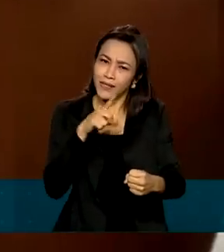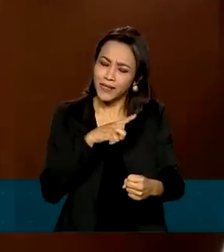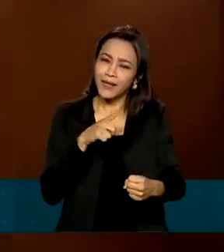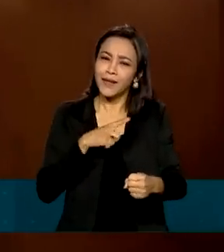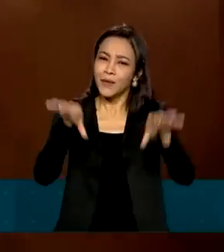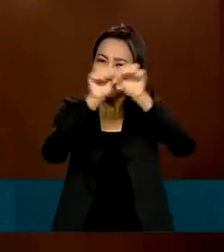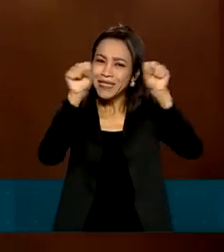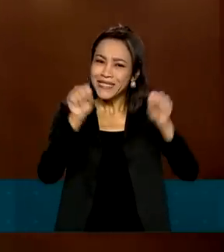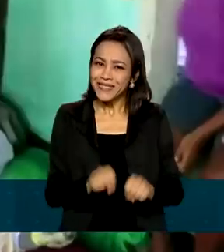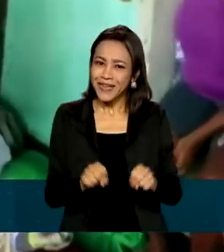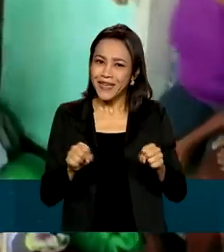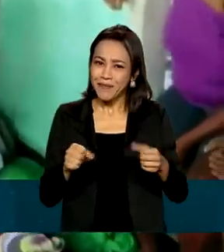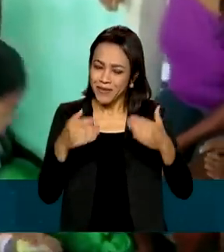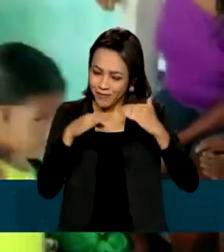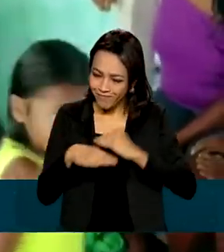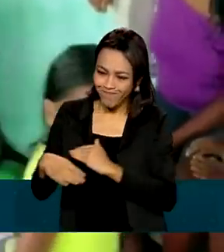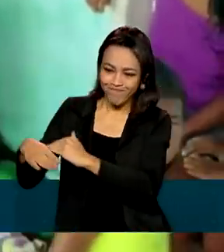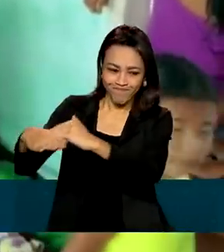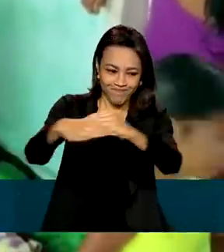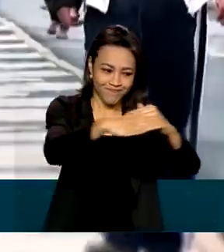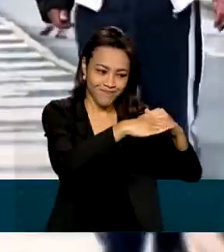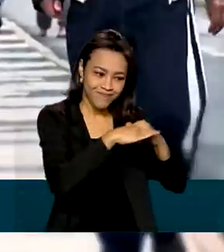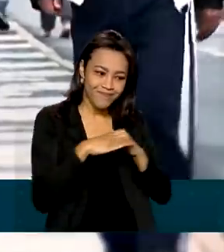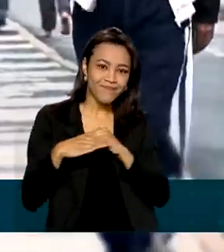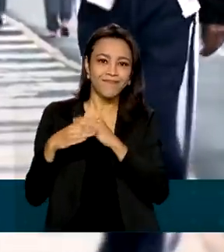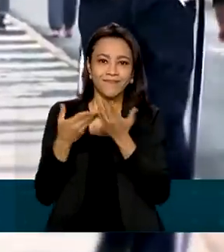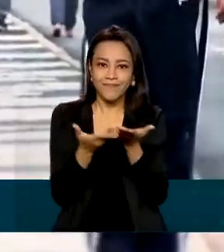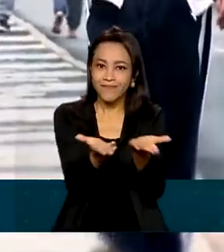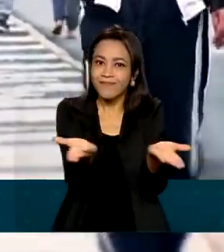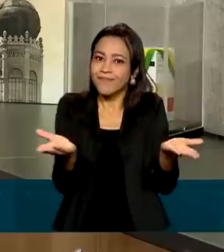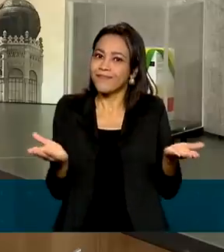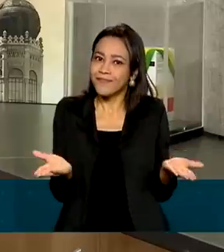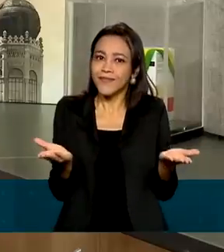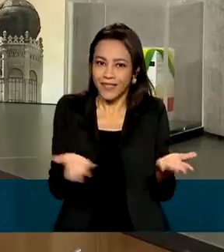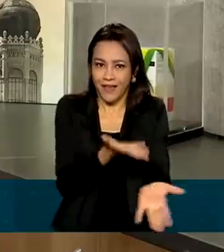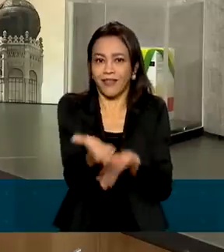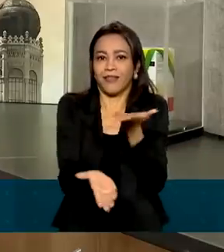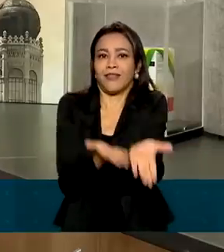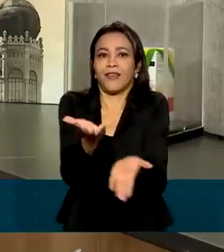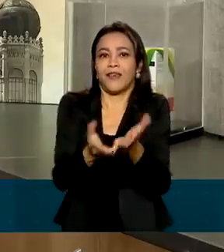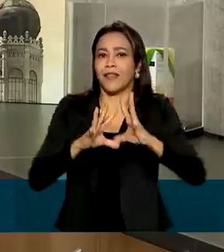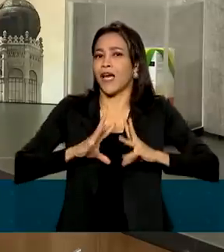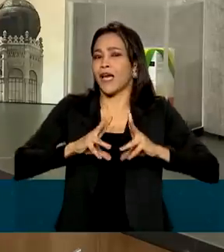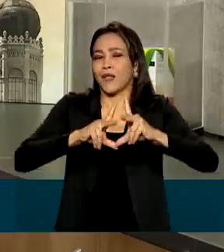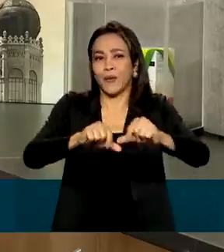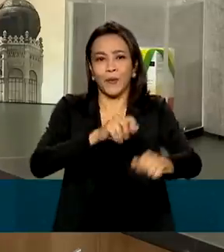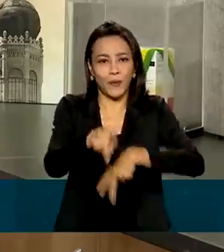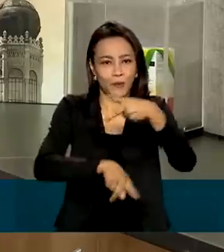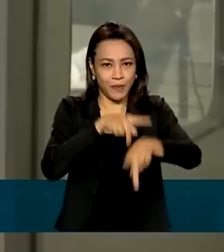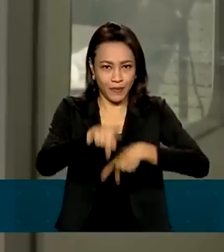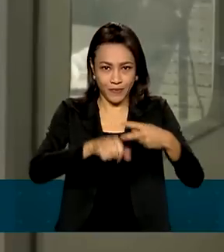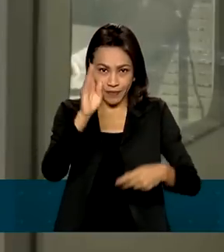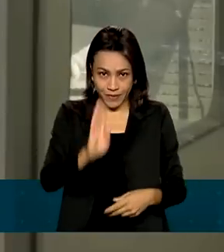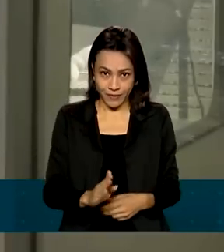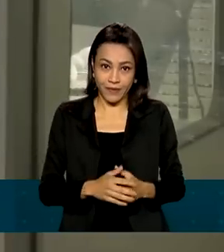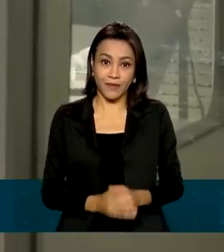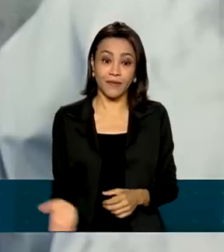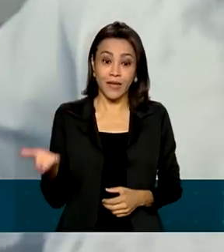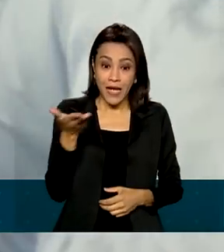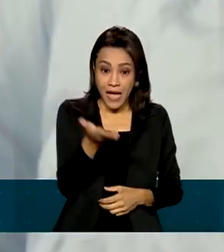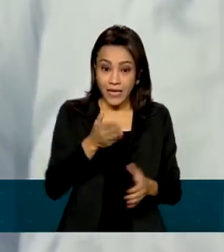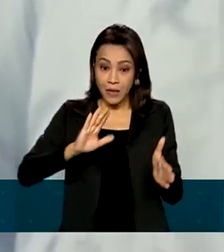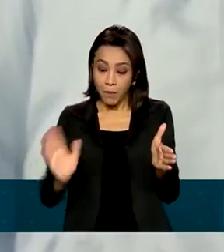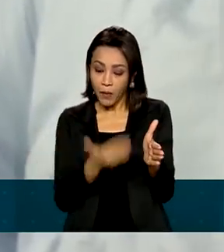que seja equânime, integral e que atenda a todas as brasileiras e brasileiros. A produção